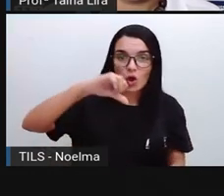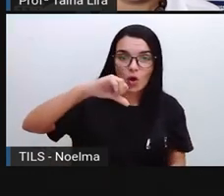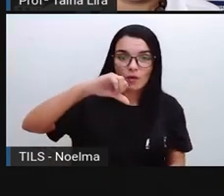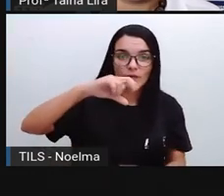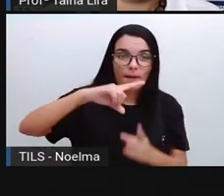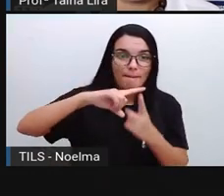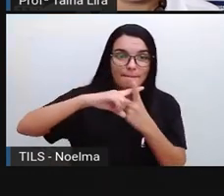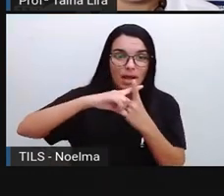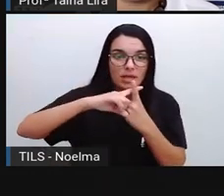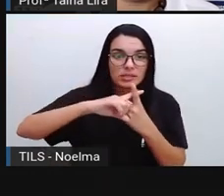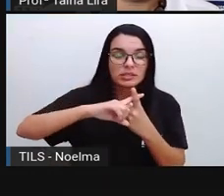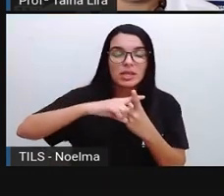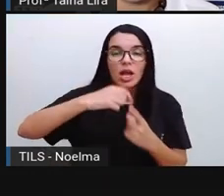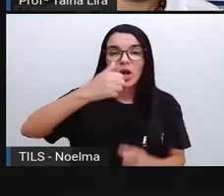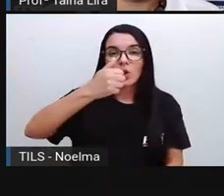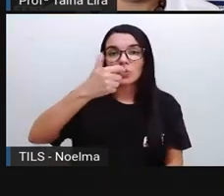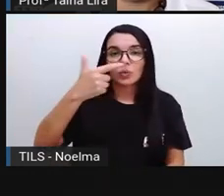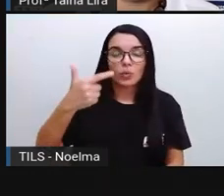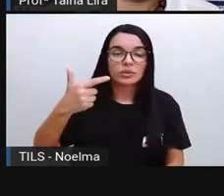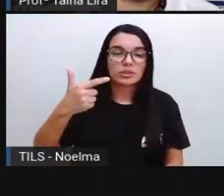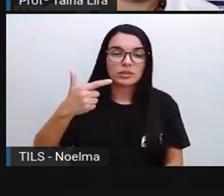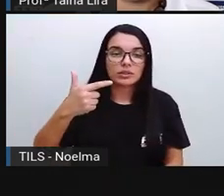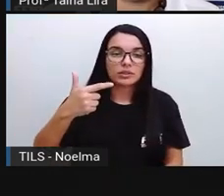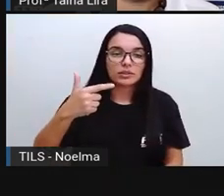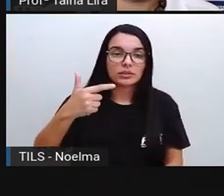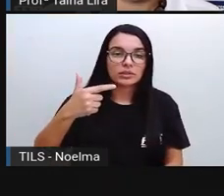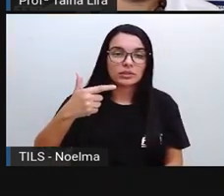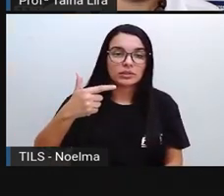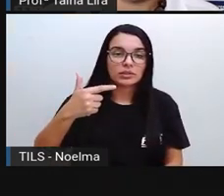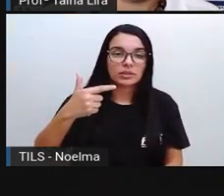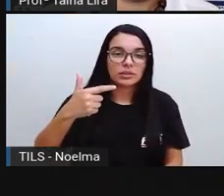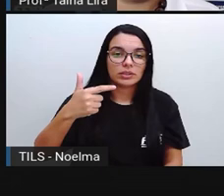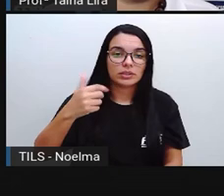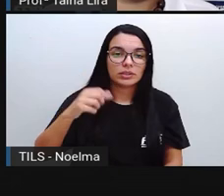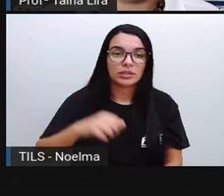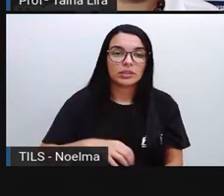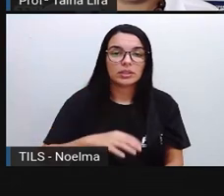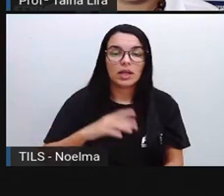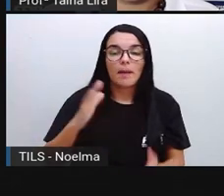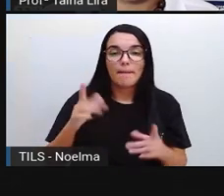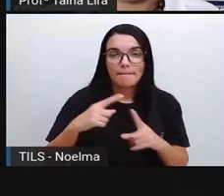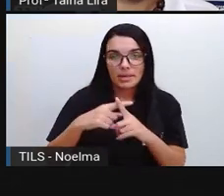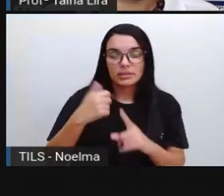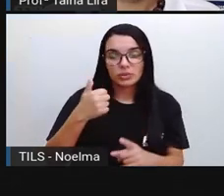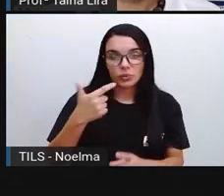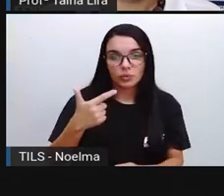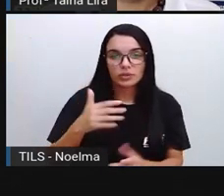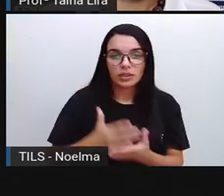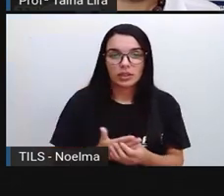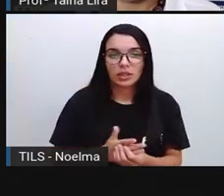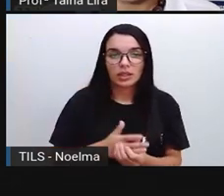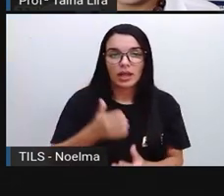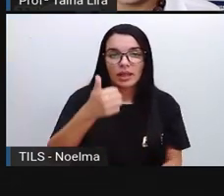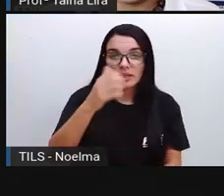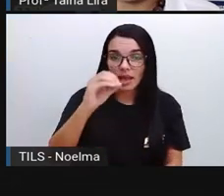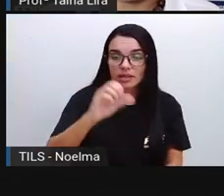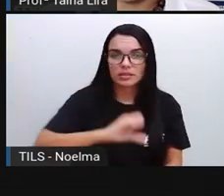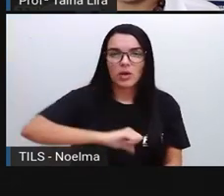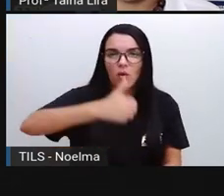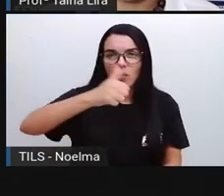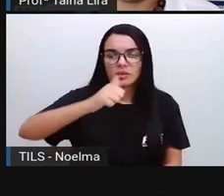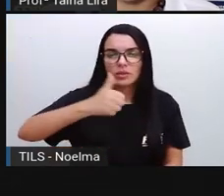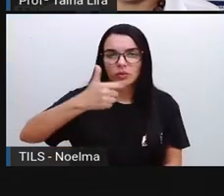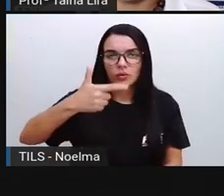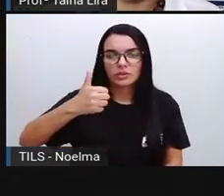Um, dois, três, quatro, cinco, seis, sete, oito, nove, mais doze. Dez,